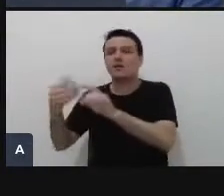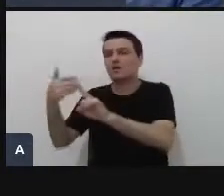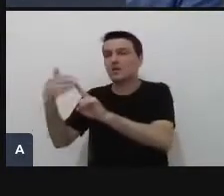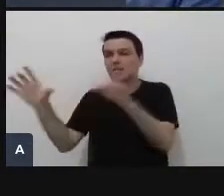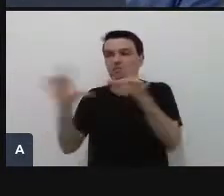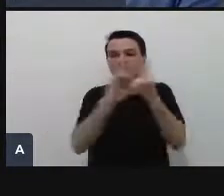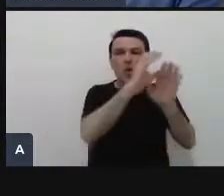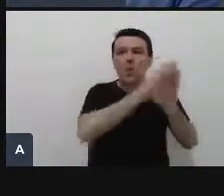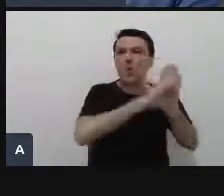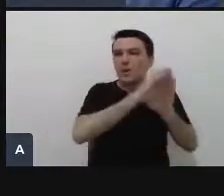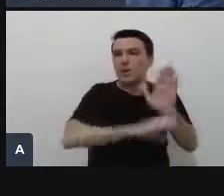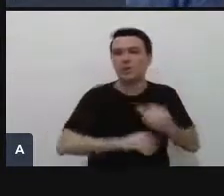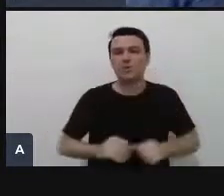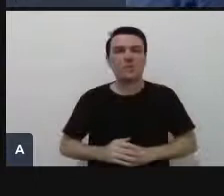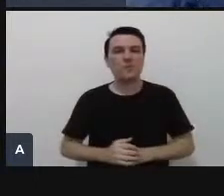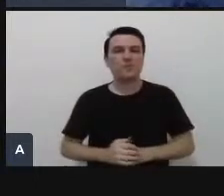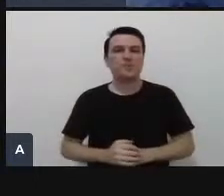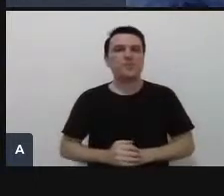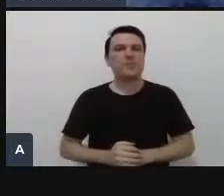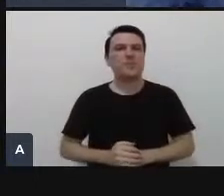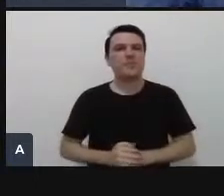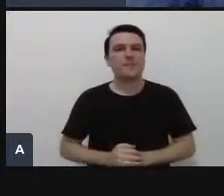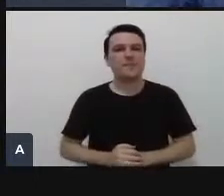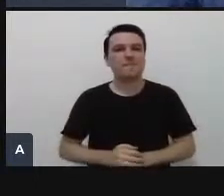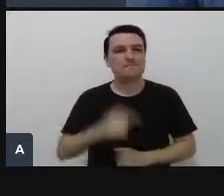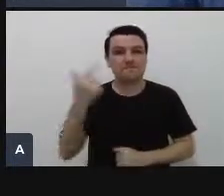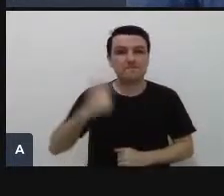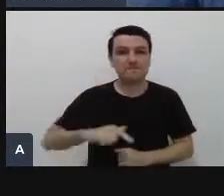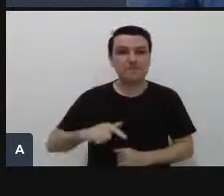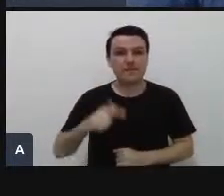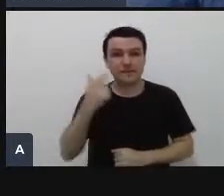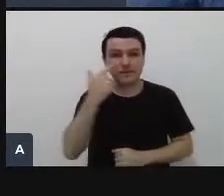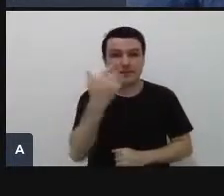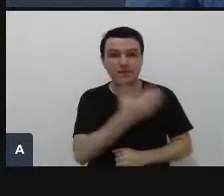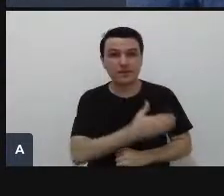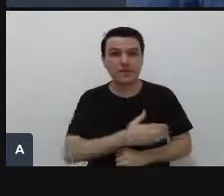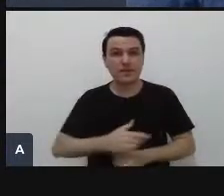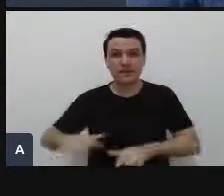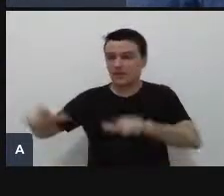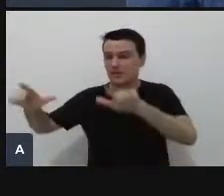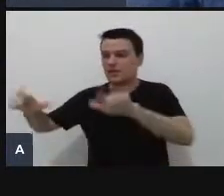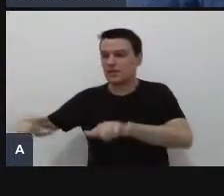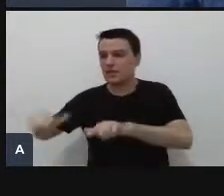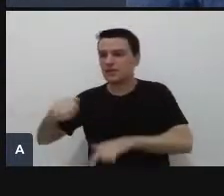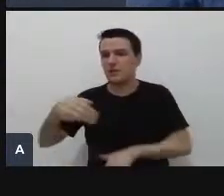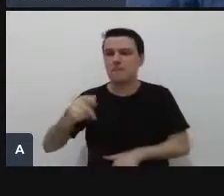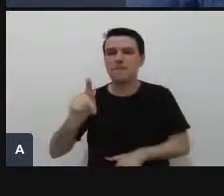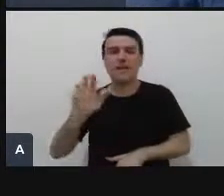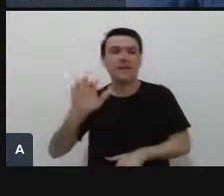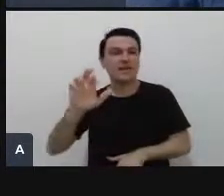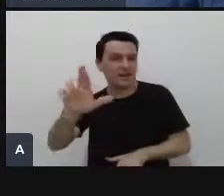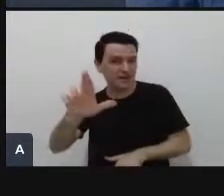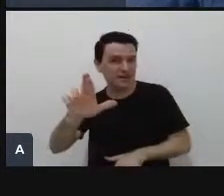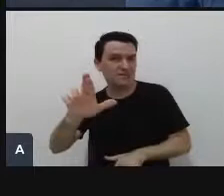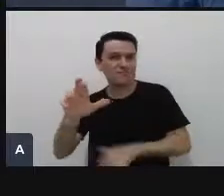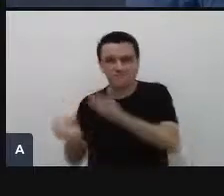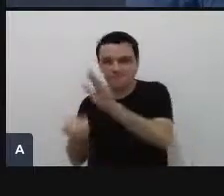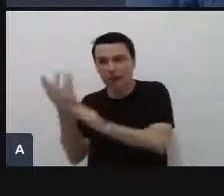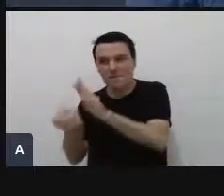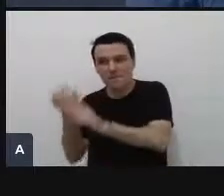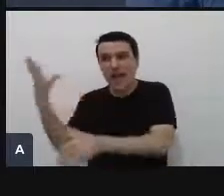vamos ver o que mais que tem aqui um espaço maker em cada campus Bruno muito legal excelente